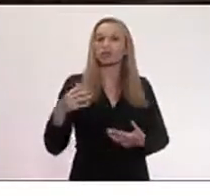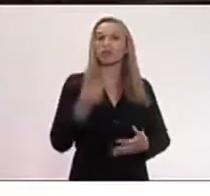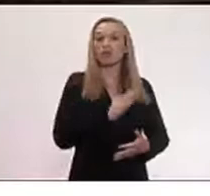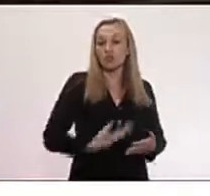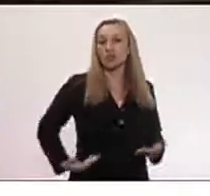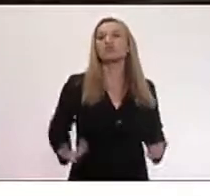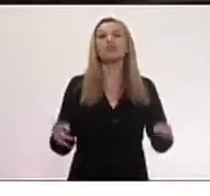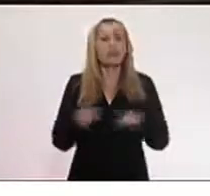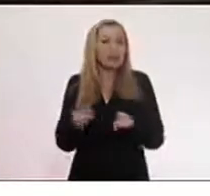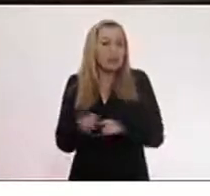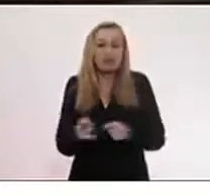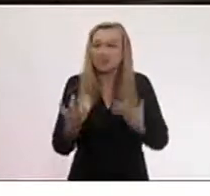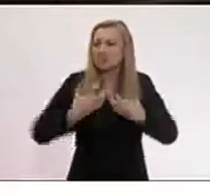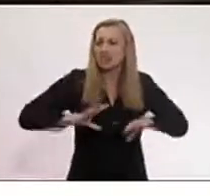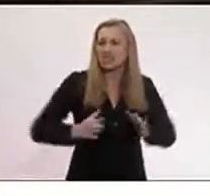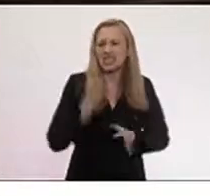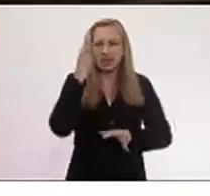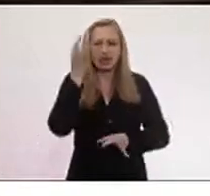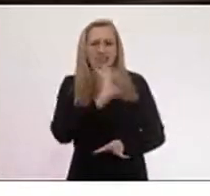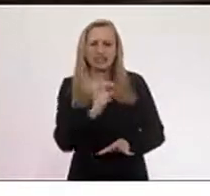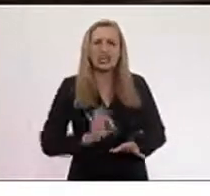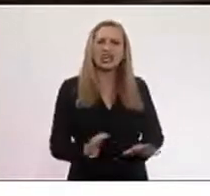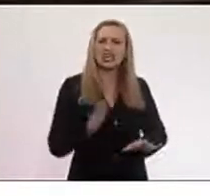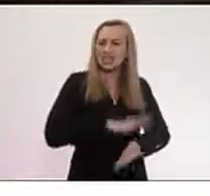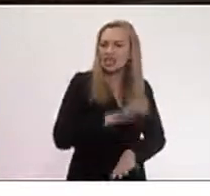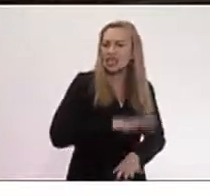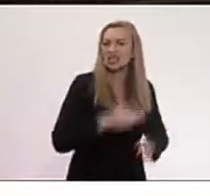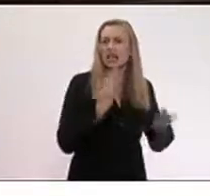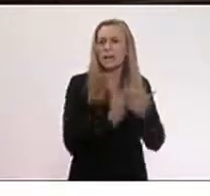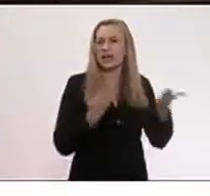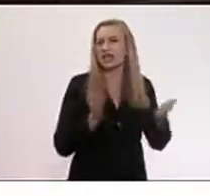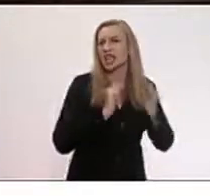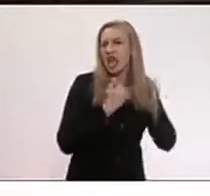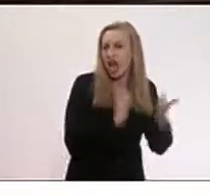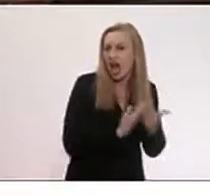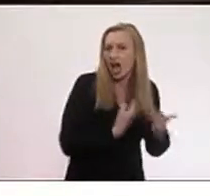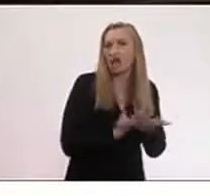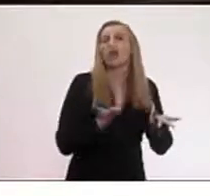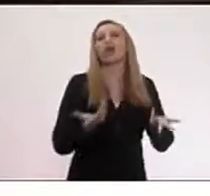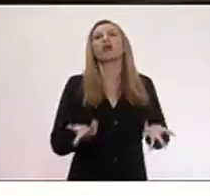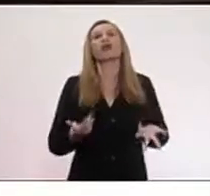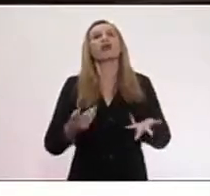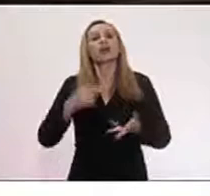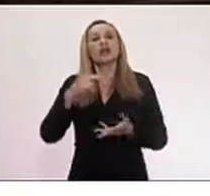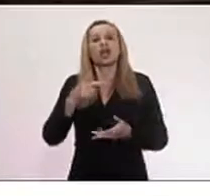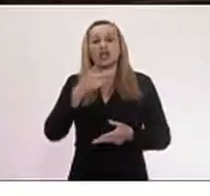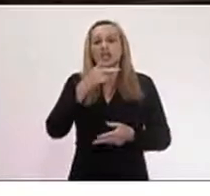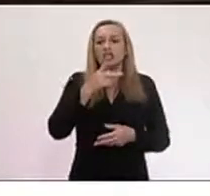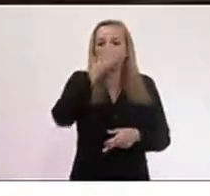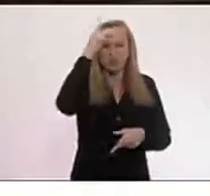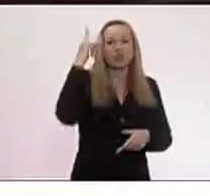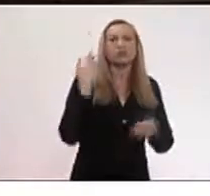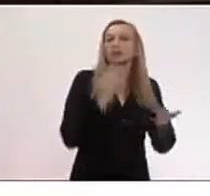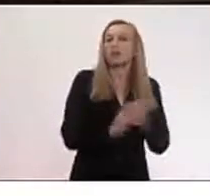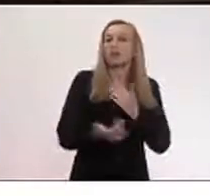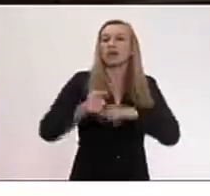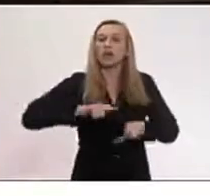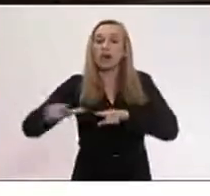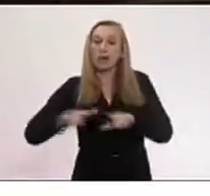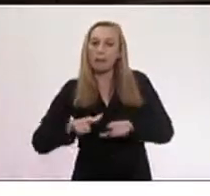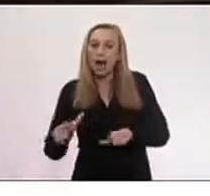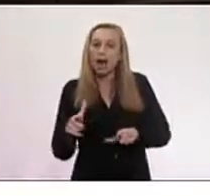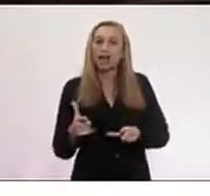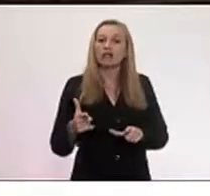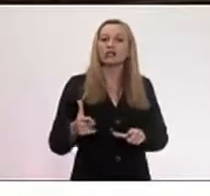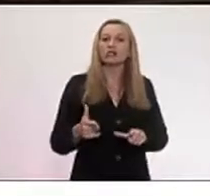pouco se lixando para isso. Para as crianças que perdem aula, para as pessoas que perdem o seu trabalho, o seu emprego, que